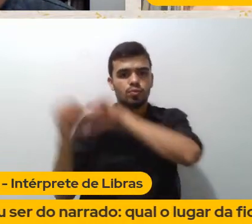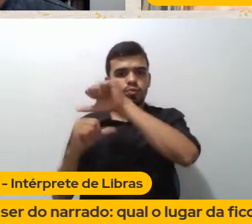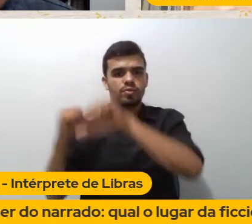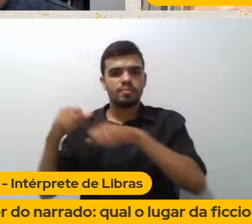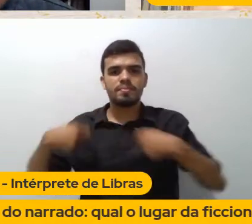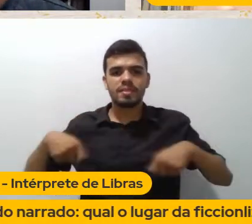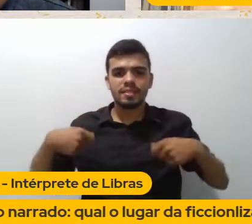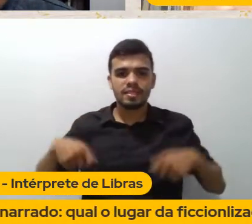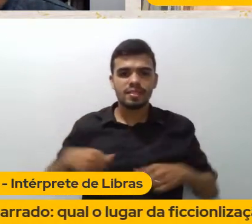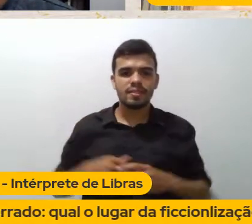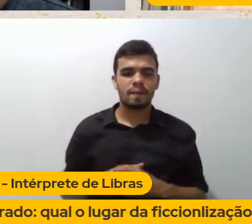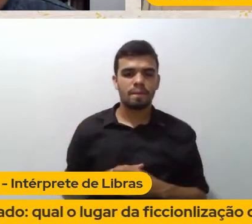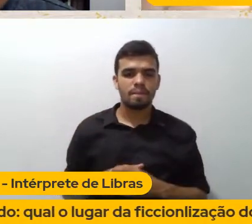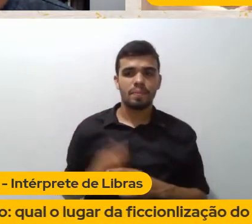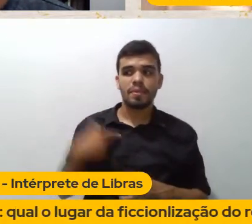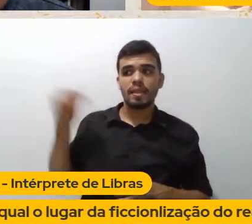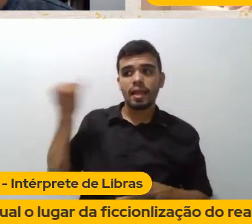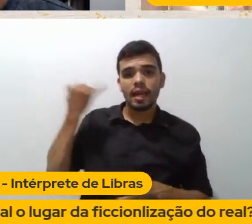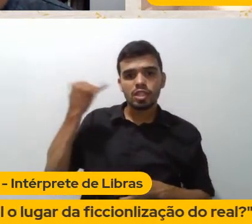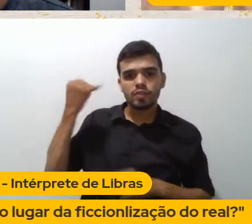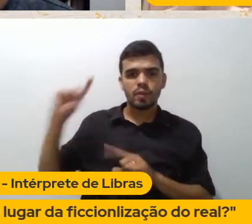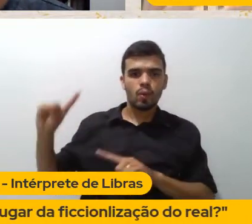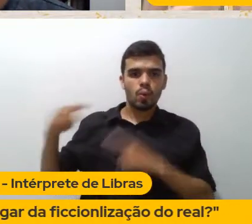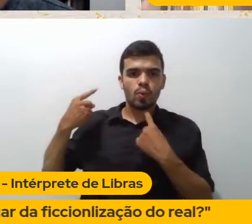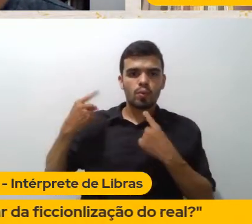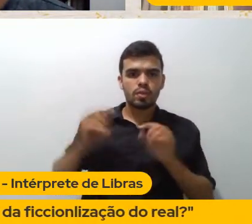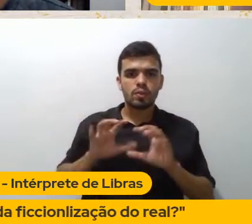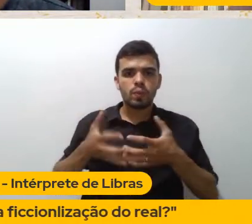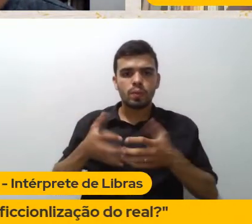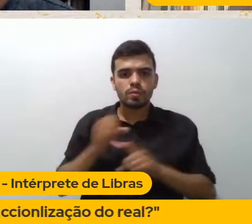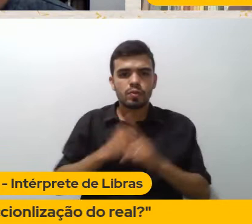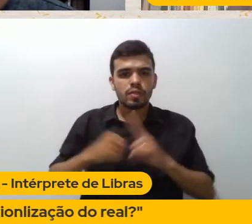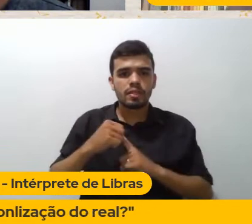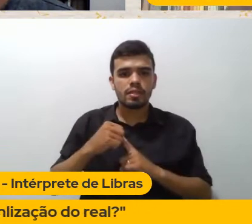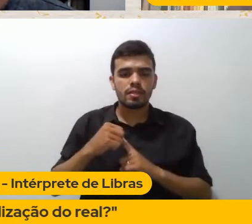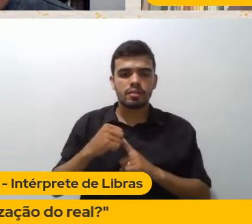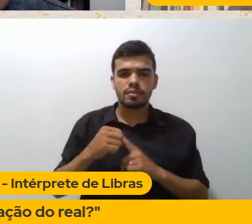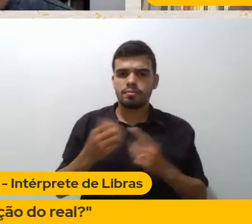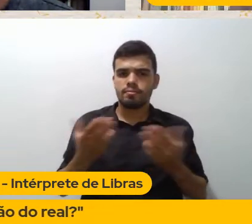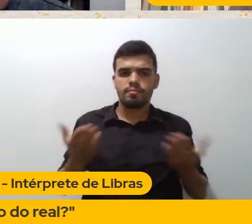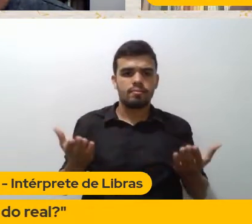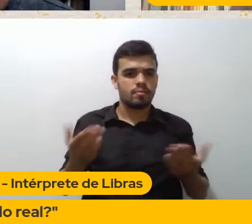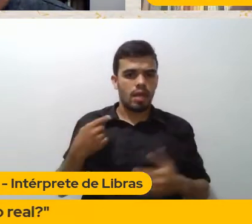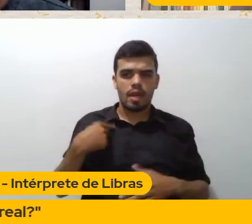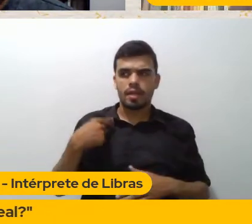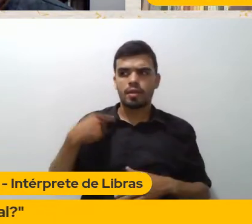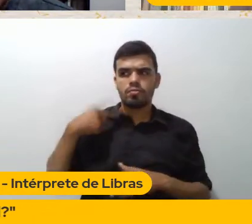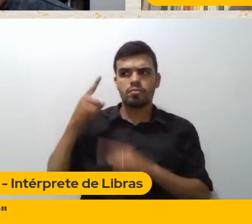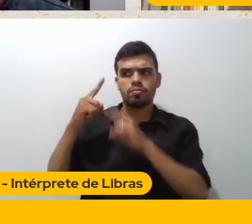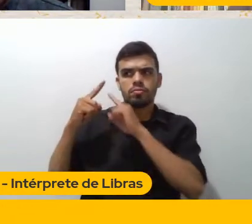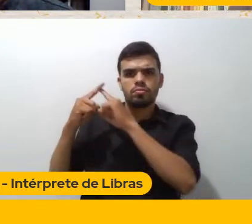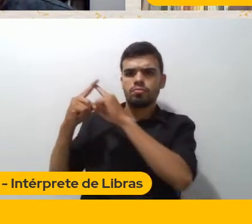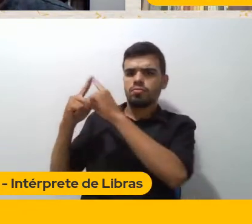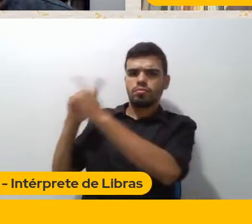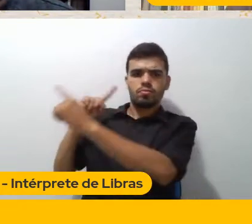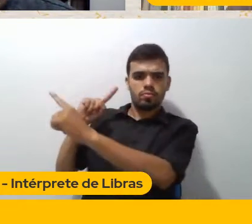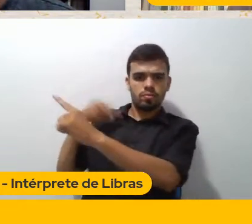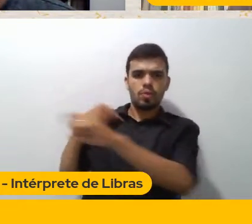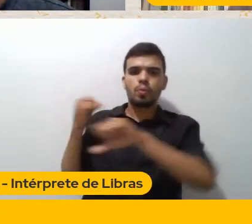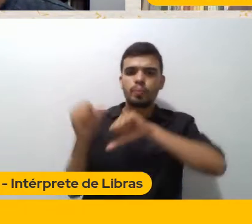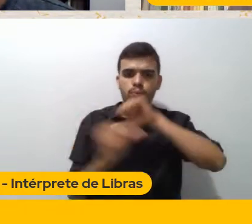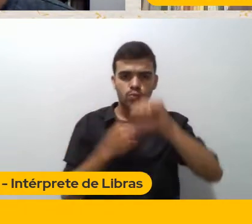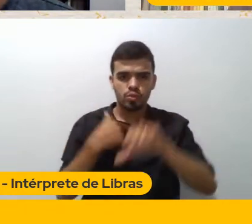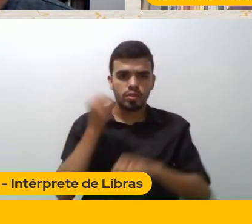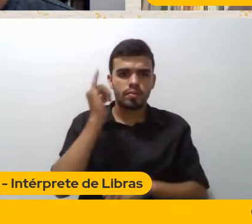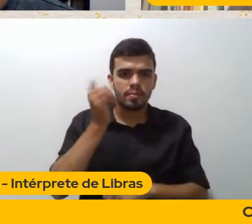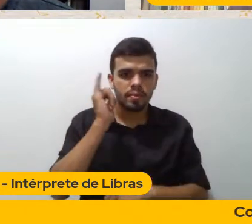nós Né? Nós nunca vamos Ter noção E condição De resistência À altura Então quer